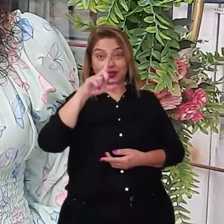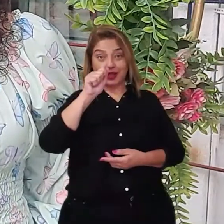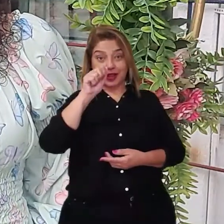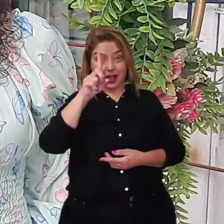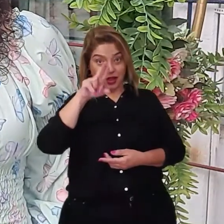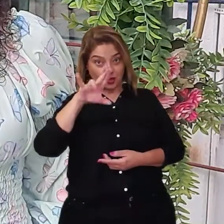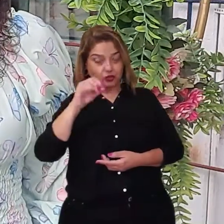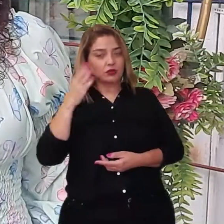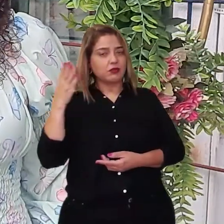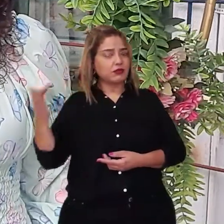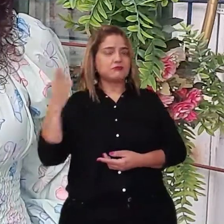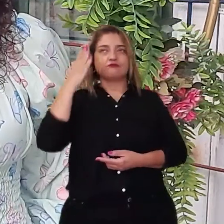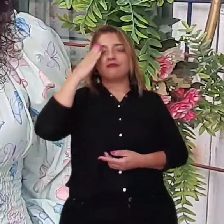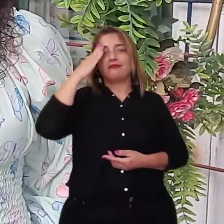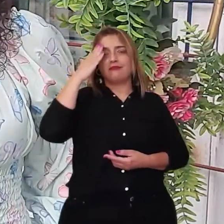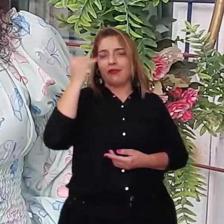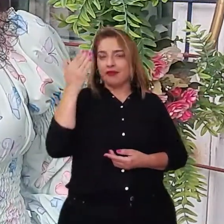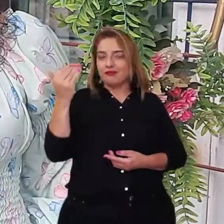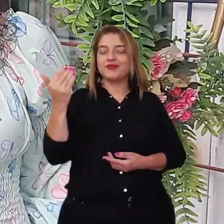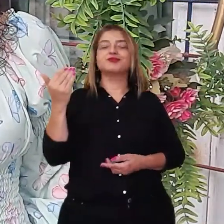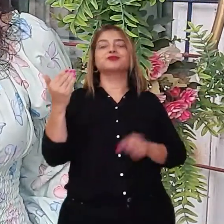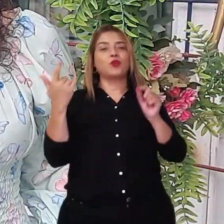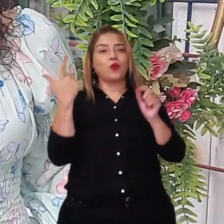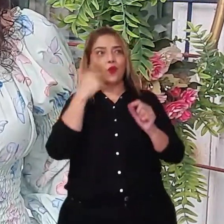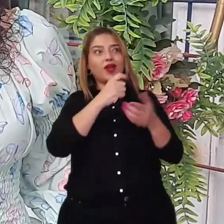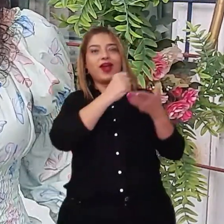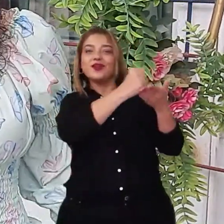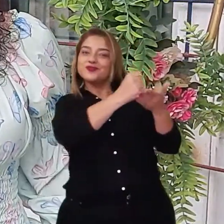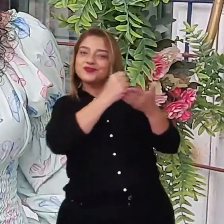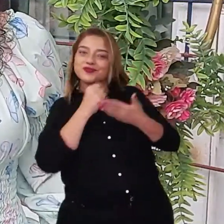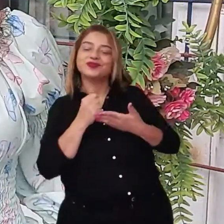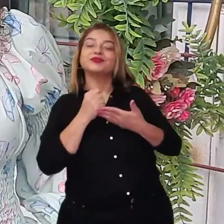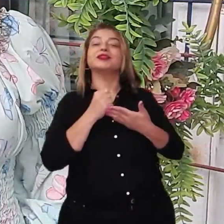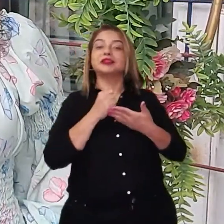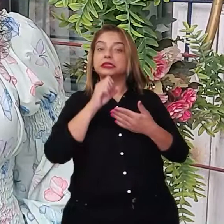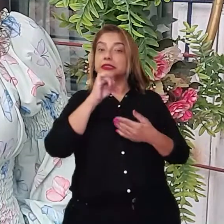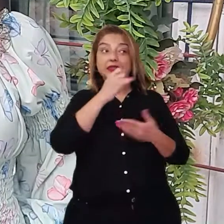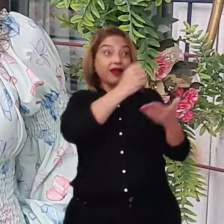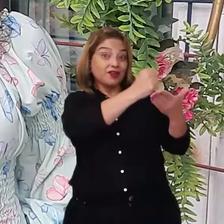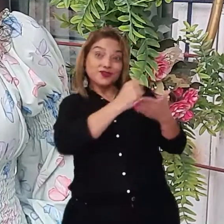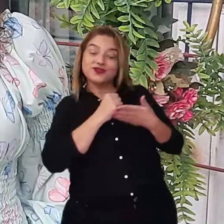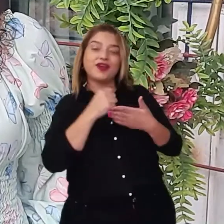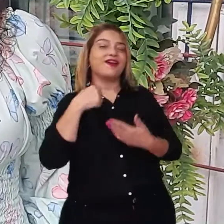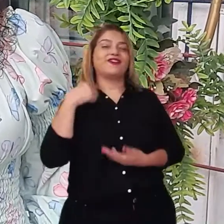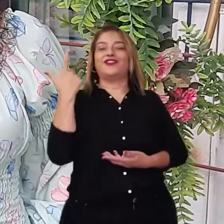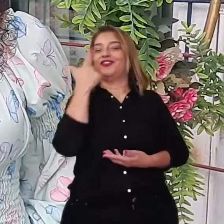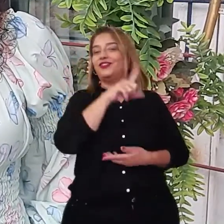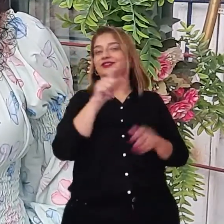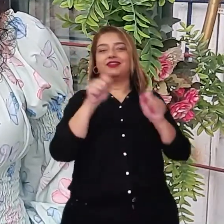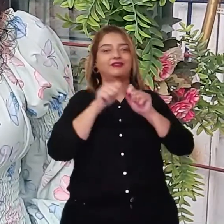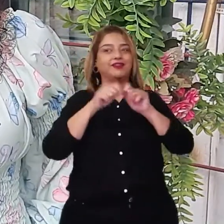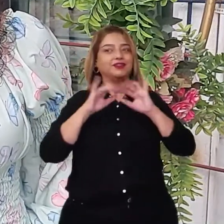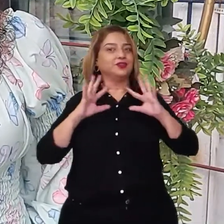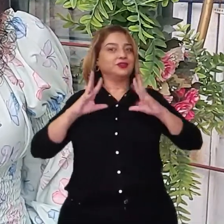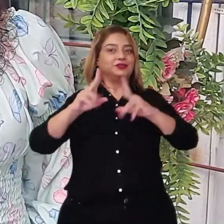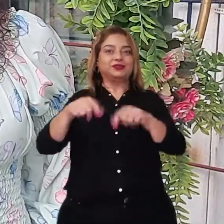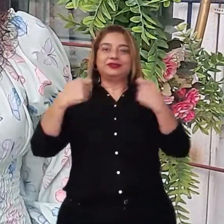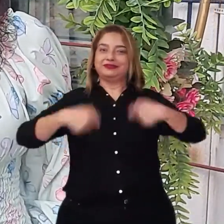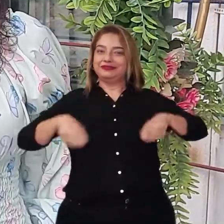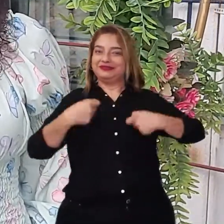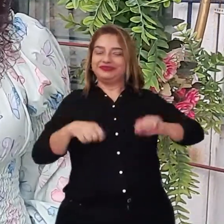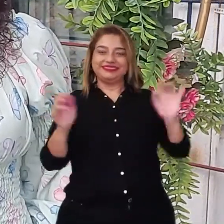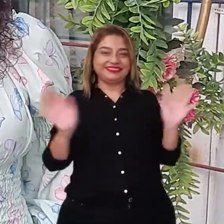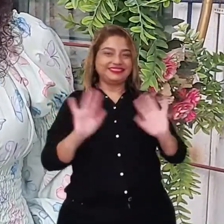talentoso, para me ajudar nesse processo. E é claro que sem ele, eu não conseguiria fazer tudo o que era necessário.